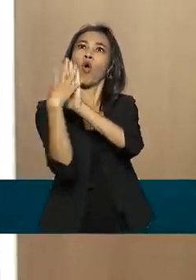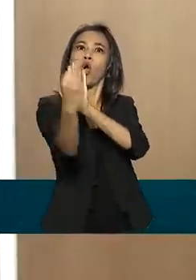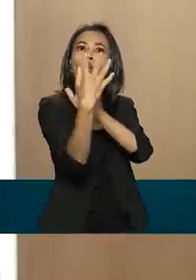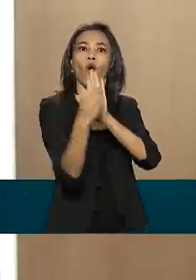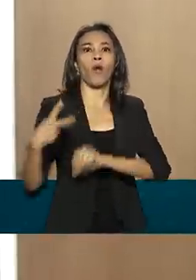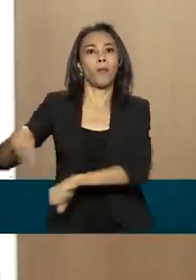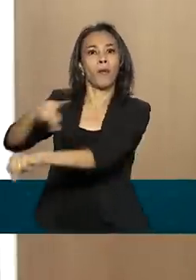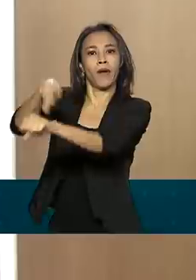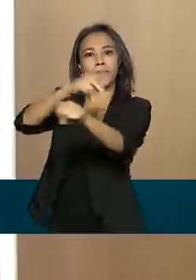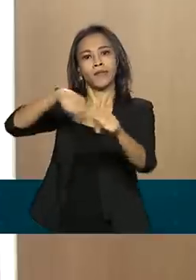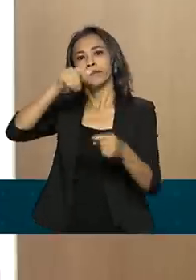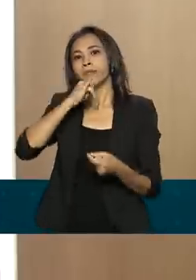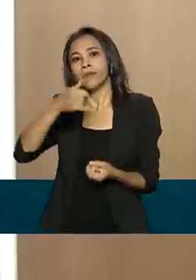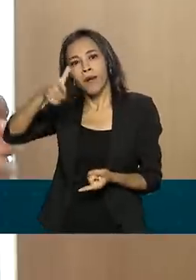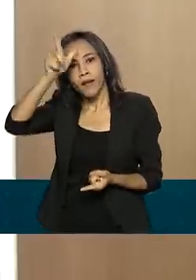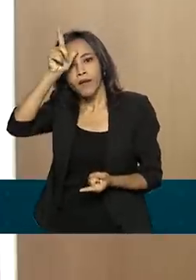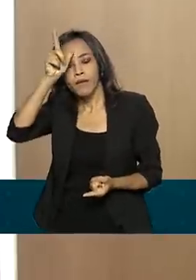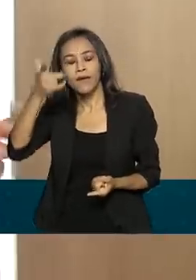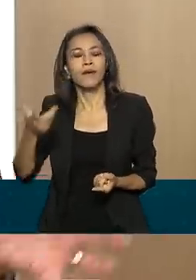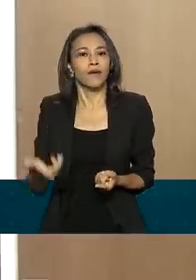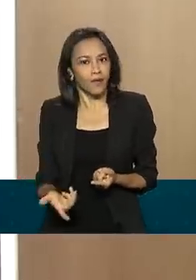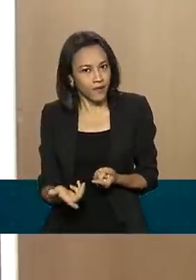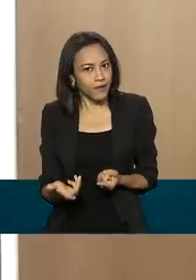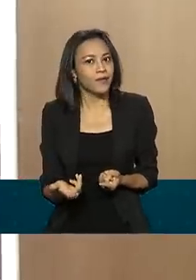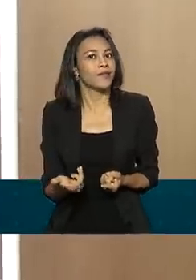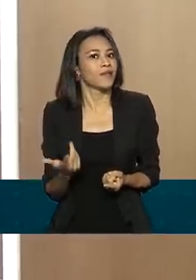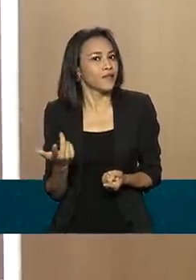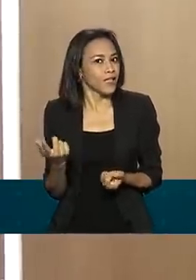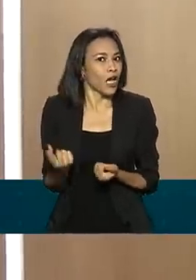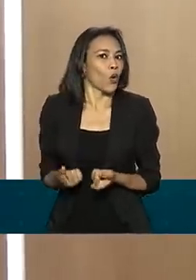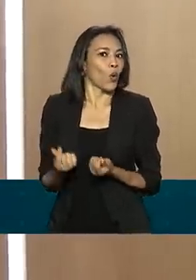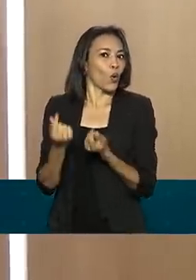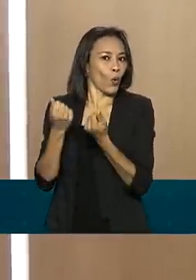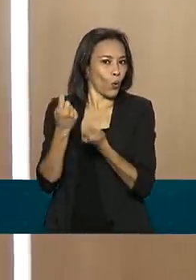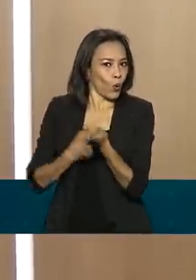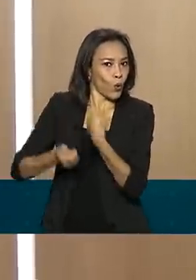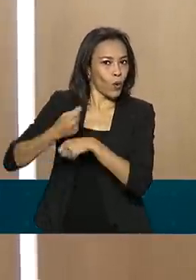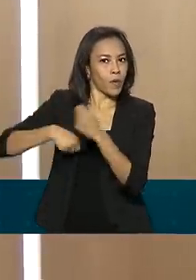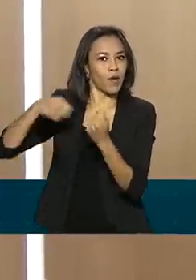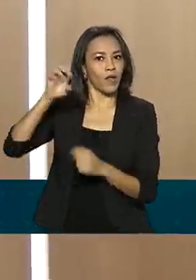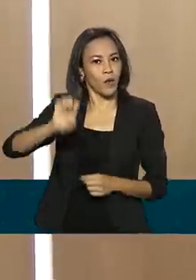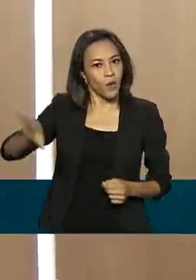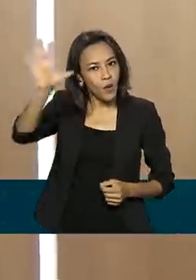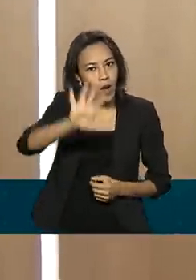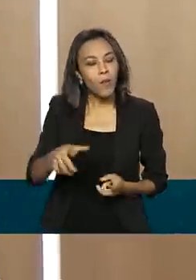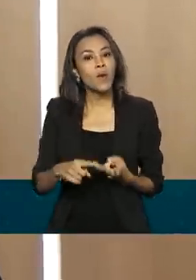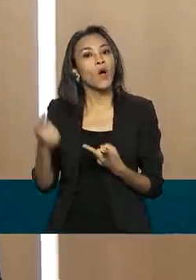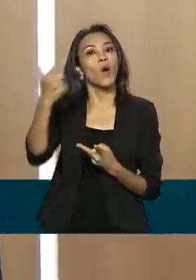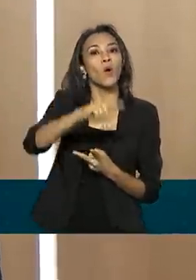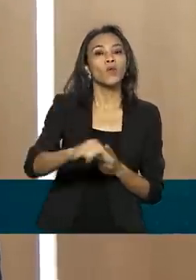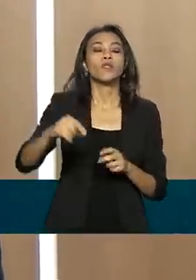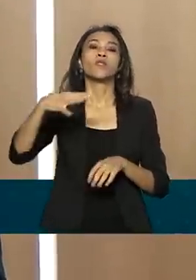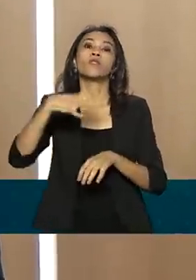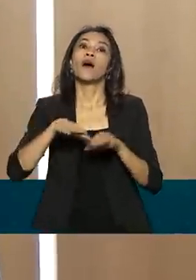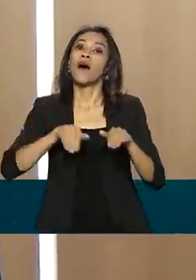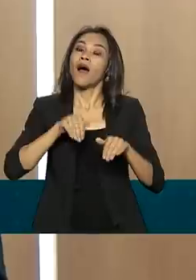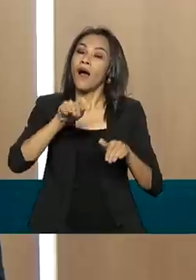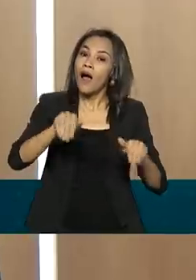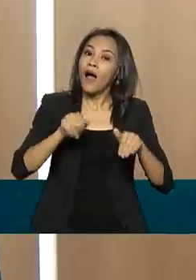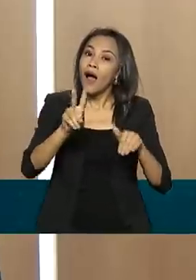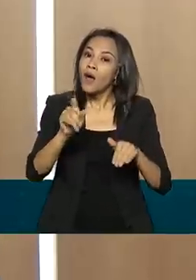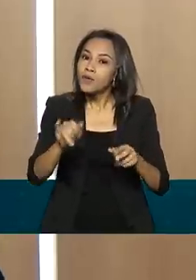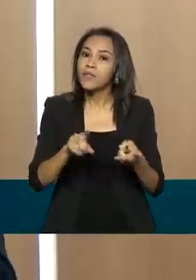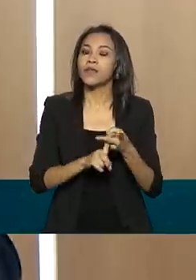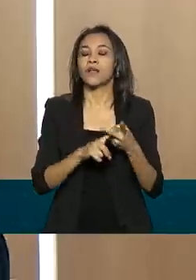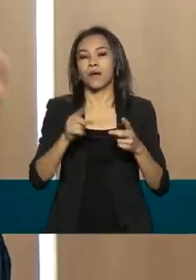por exemplo, a Alemanha, para citar a maior economia da Europa. Mas também é adotado em países como Áustria, México e